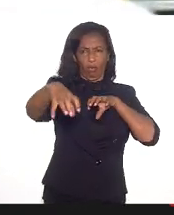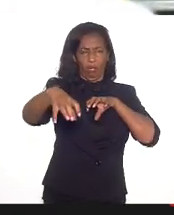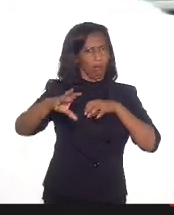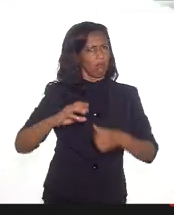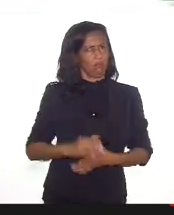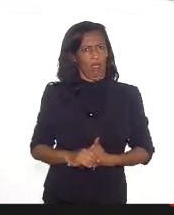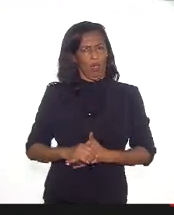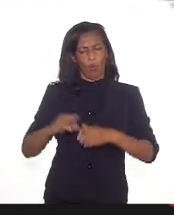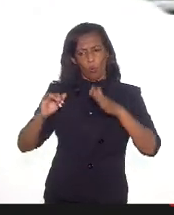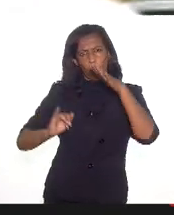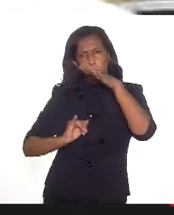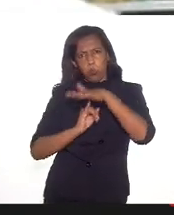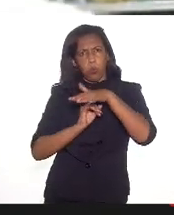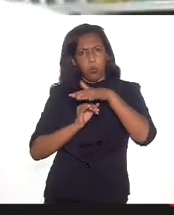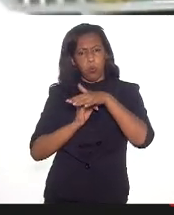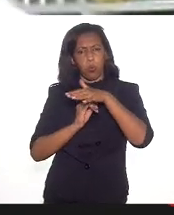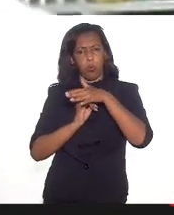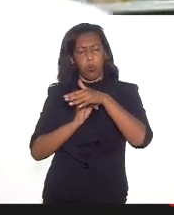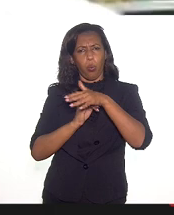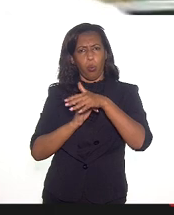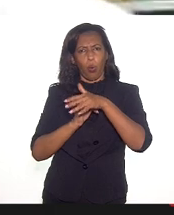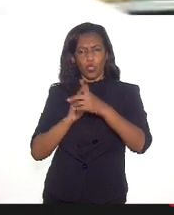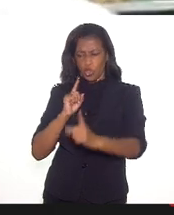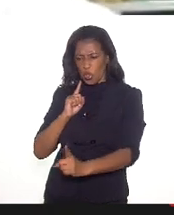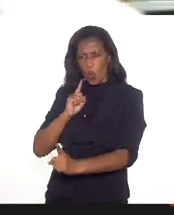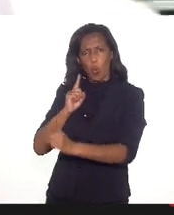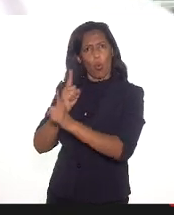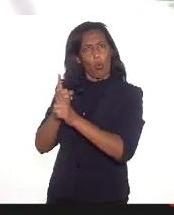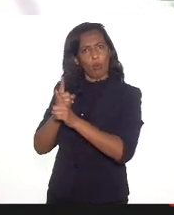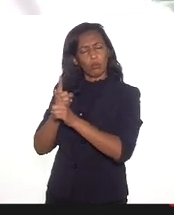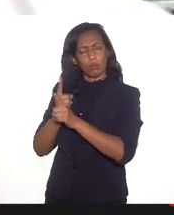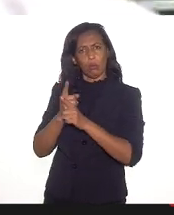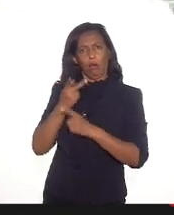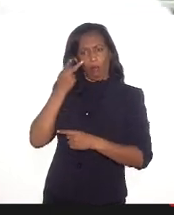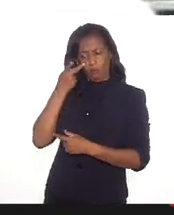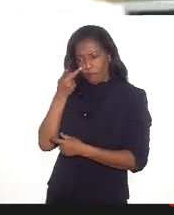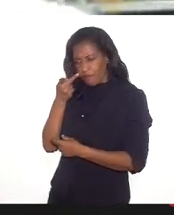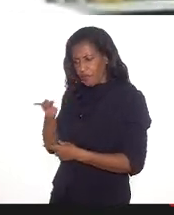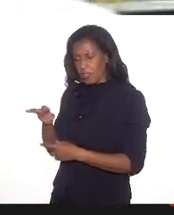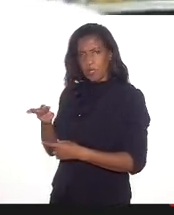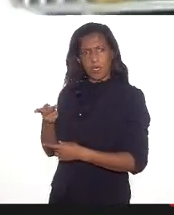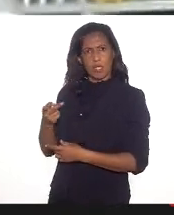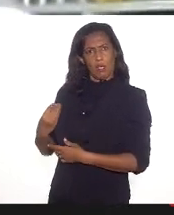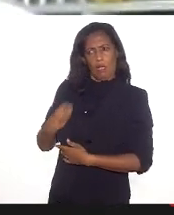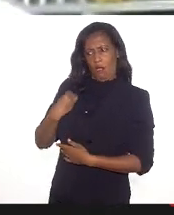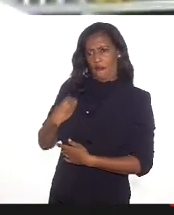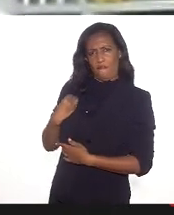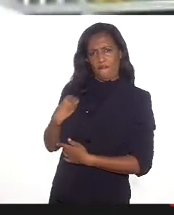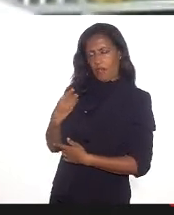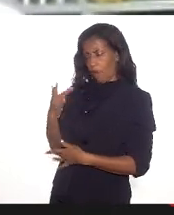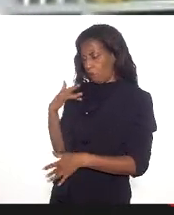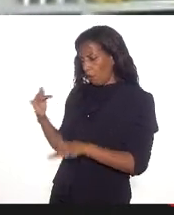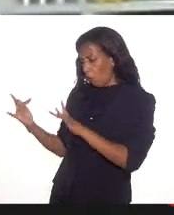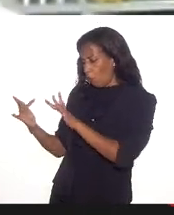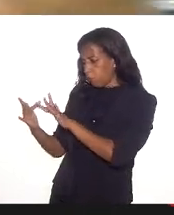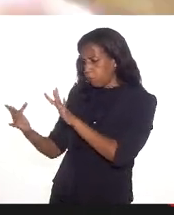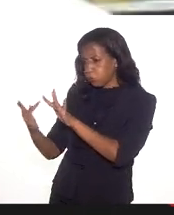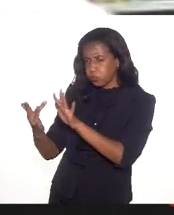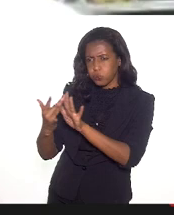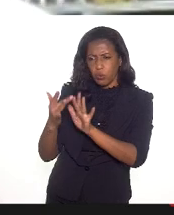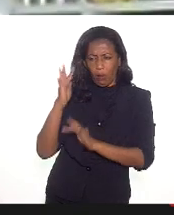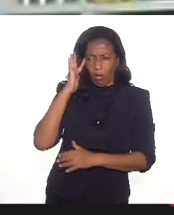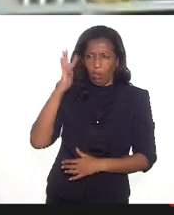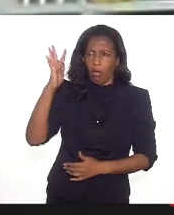instituições de encontro, são instituições em que as pessoas convivem, são instituições de